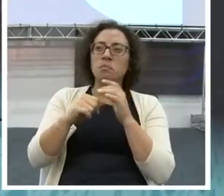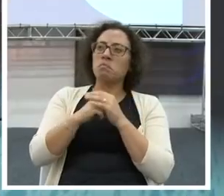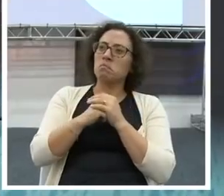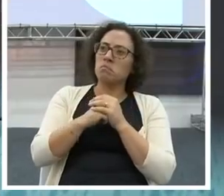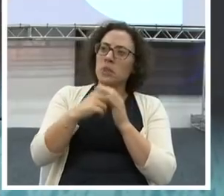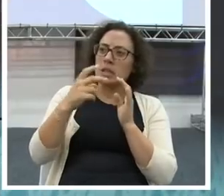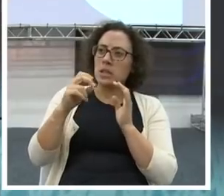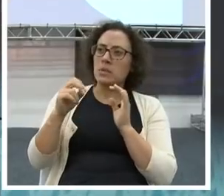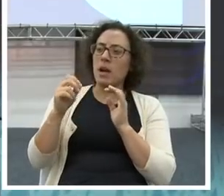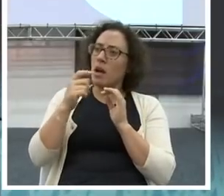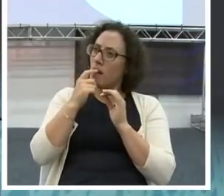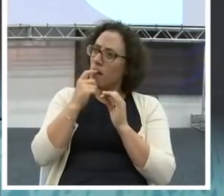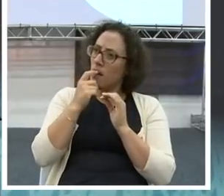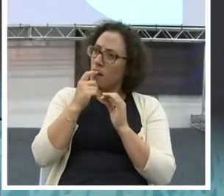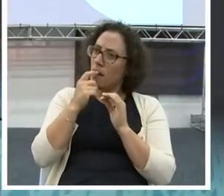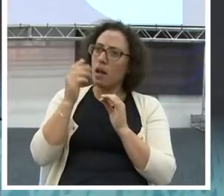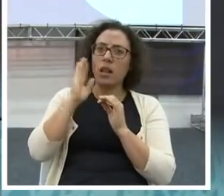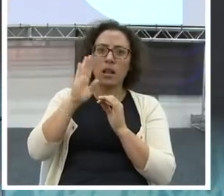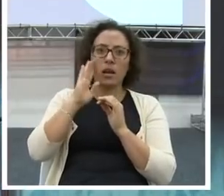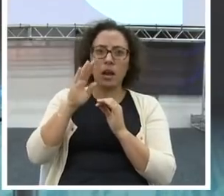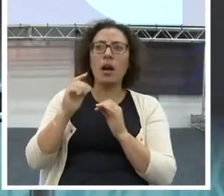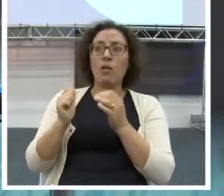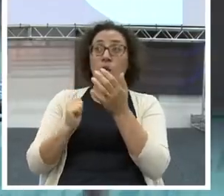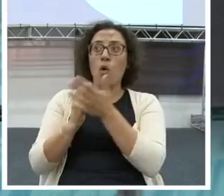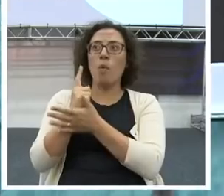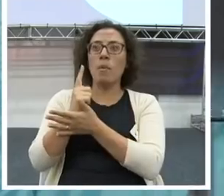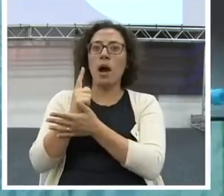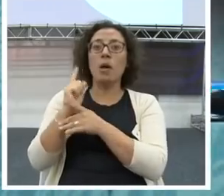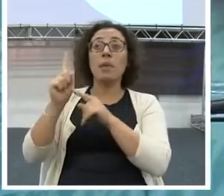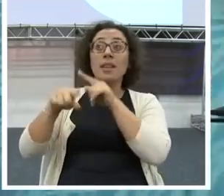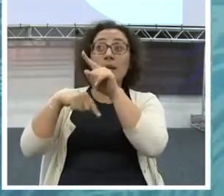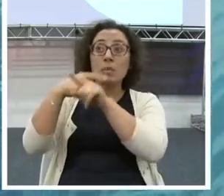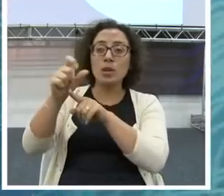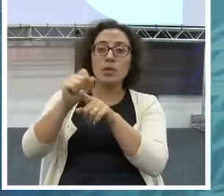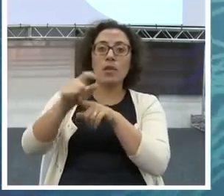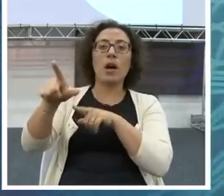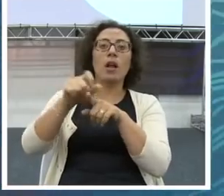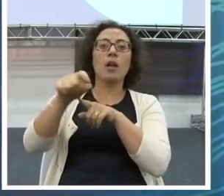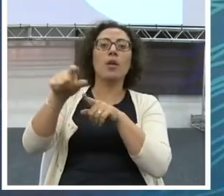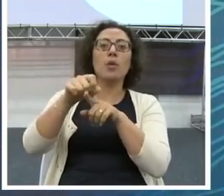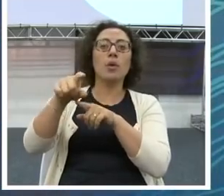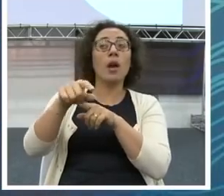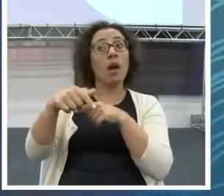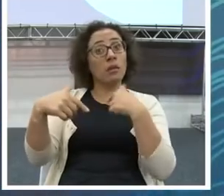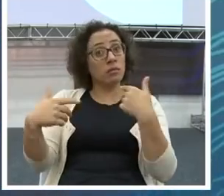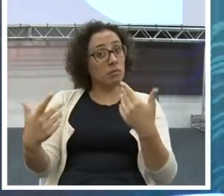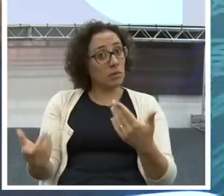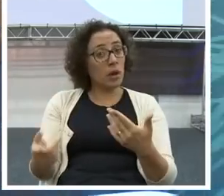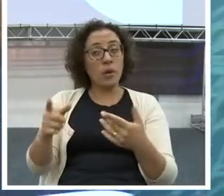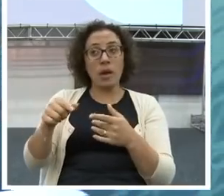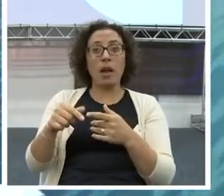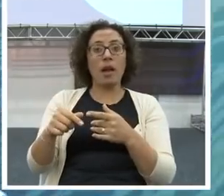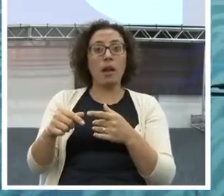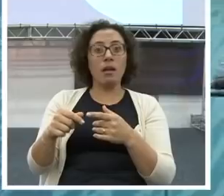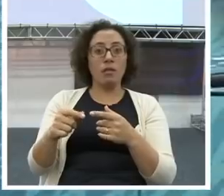O quê? Ativo. Aconteceu um grande problema na vida dele. Adivinha qual?